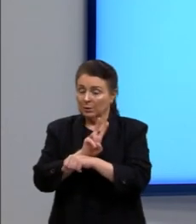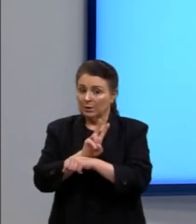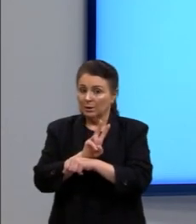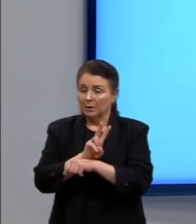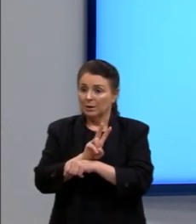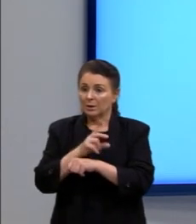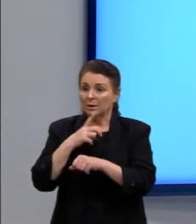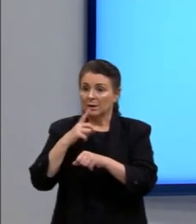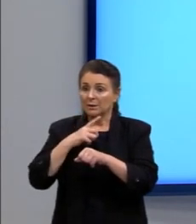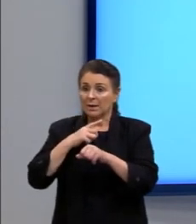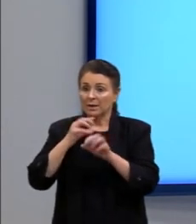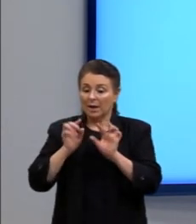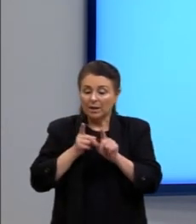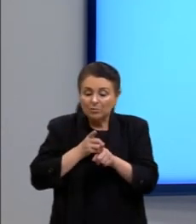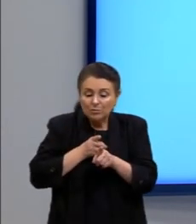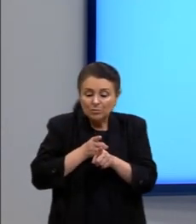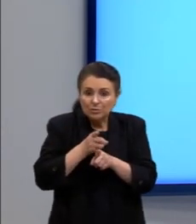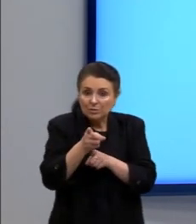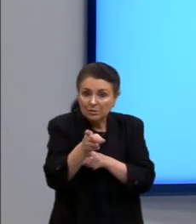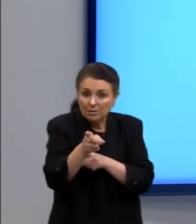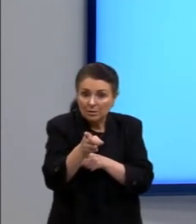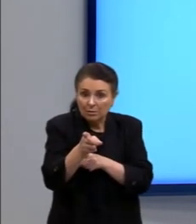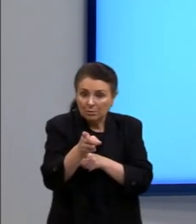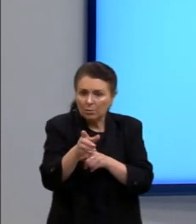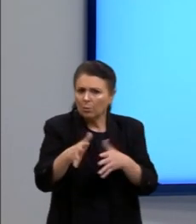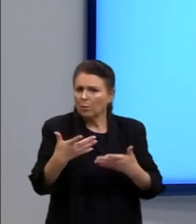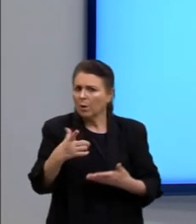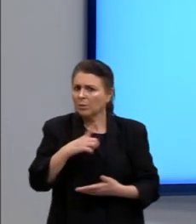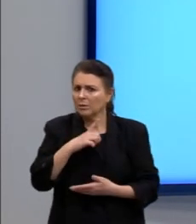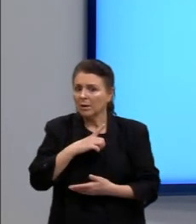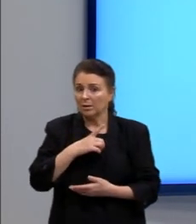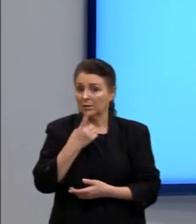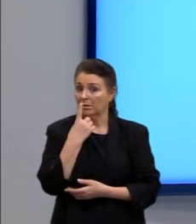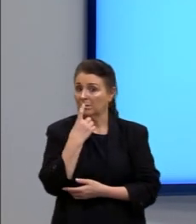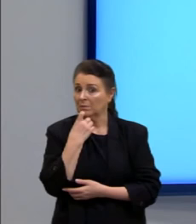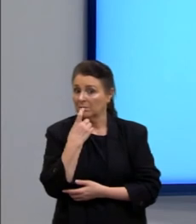tem que seguir nessa direção. Qual é a direção que a gente tem? vermelho,